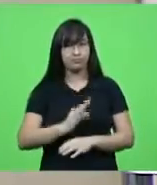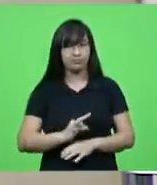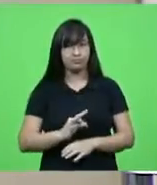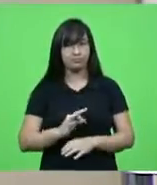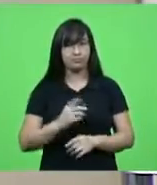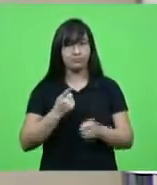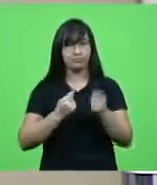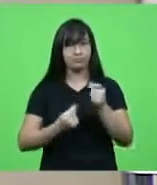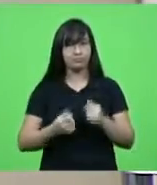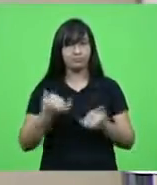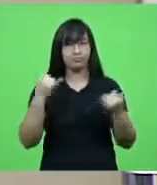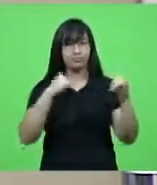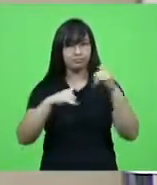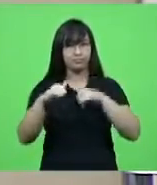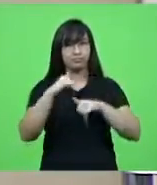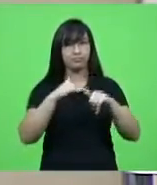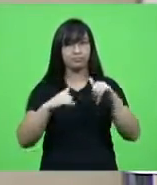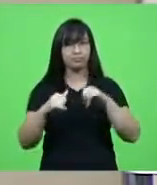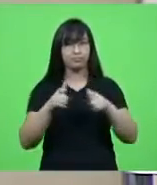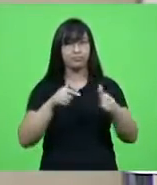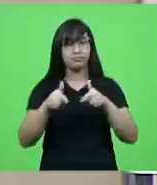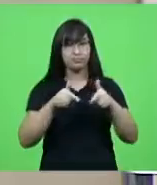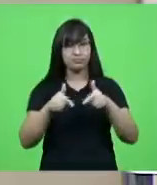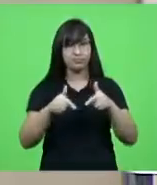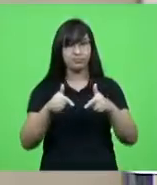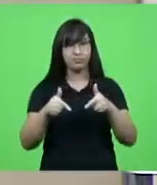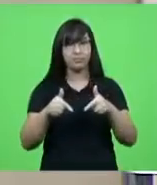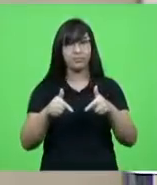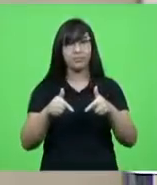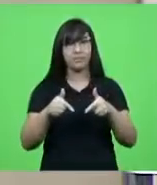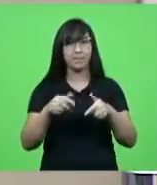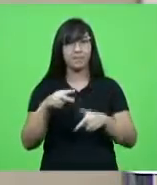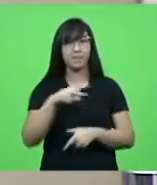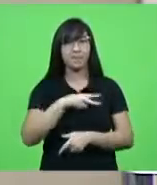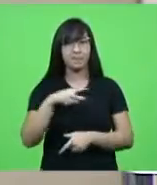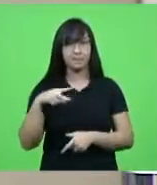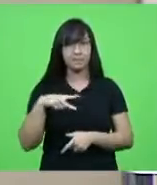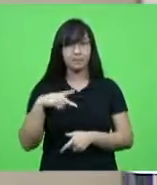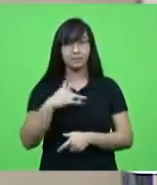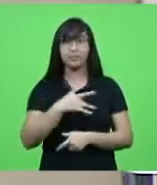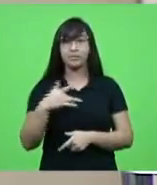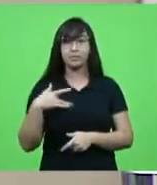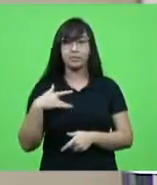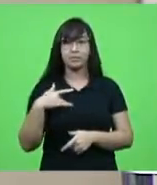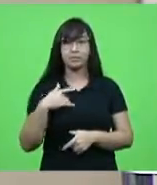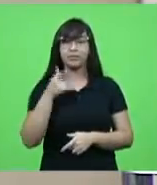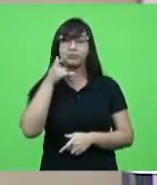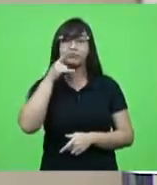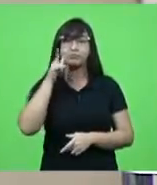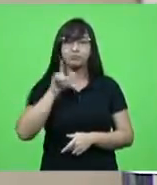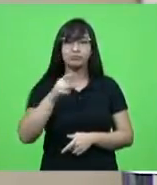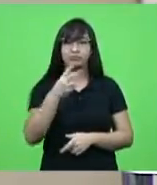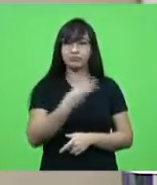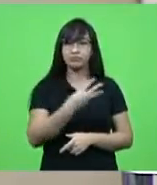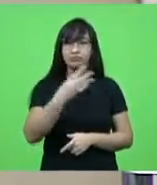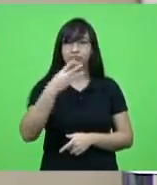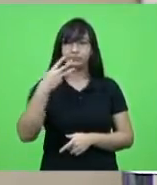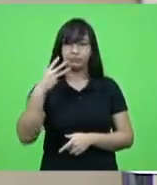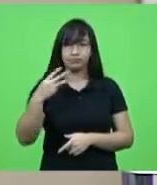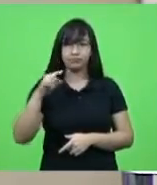Trabalho, Administração e Serviço Público e Saúde. Alcançou a reeleição em 2007 com 33